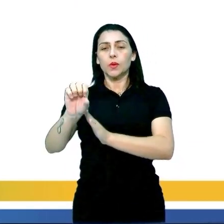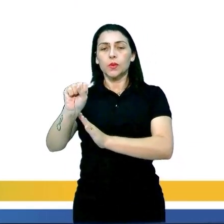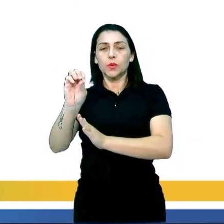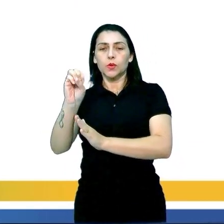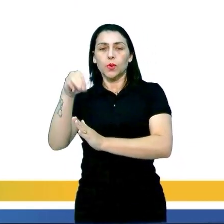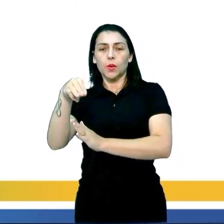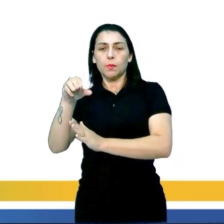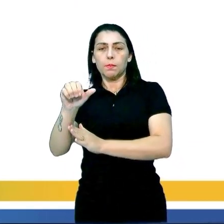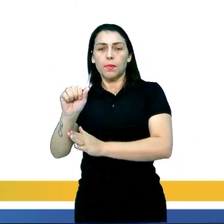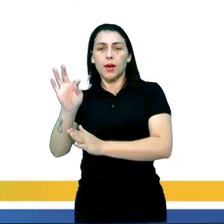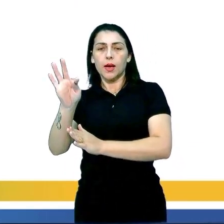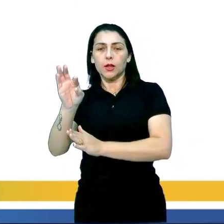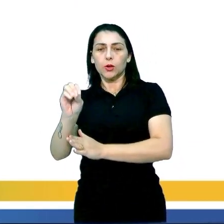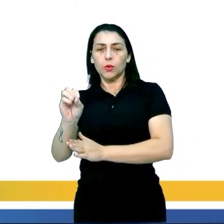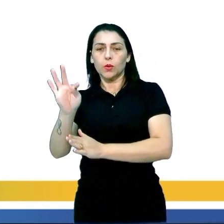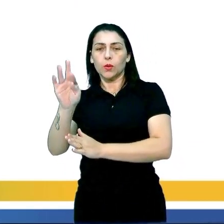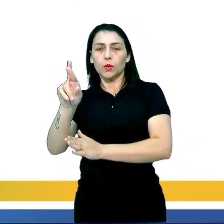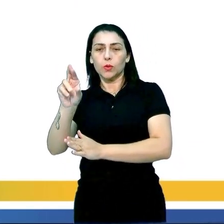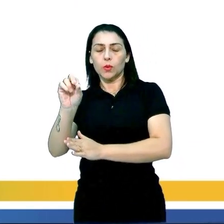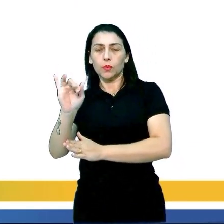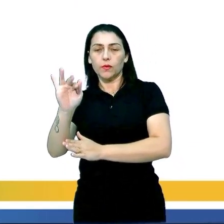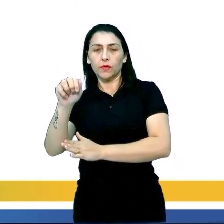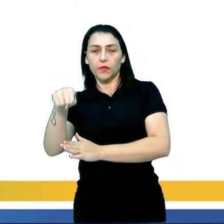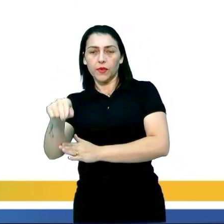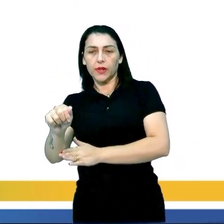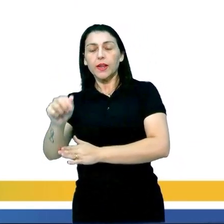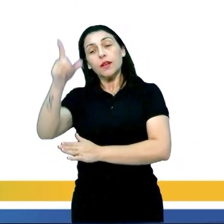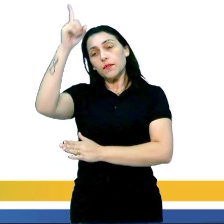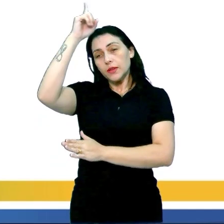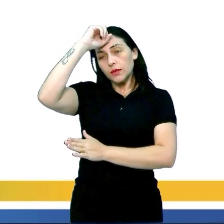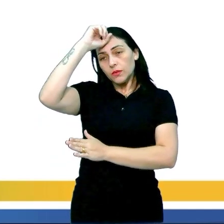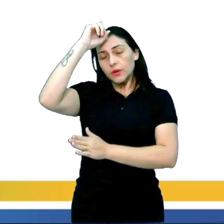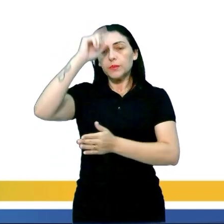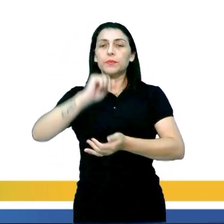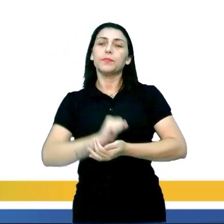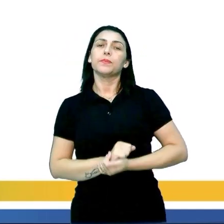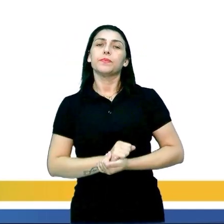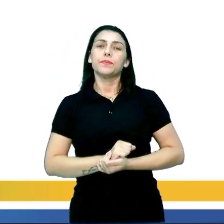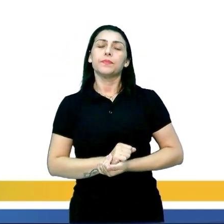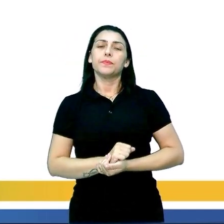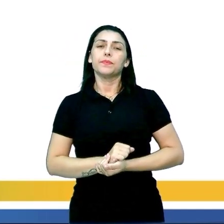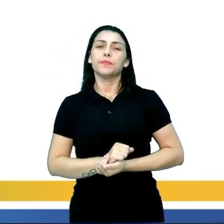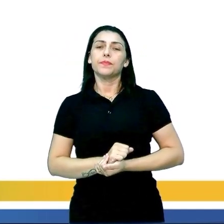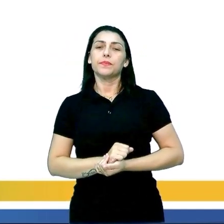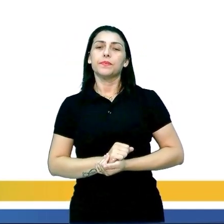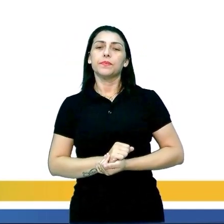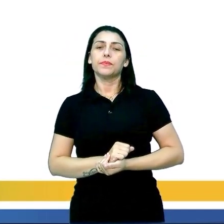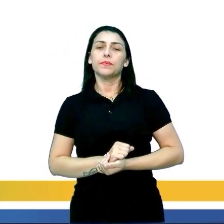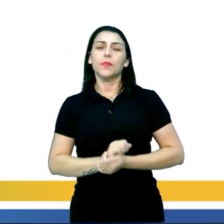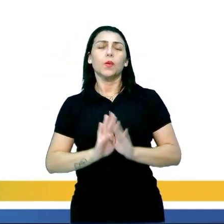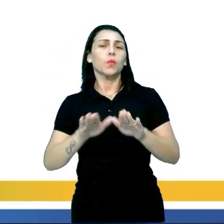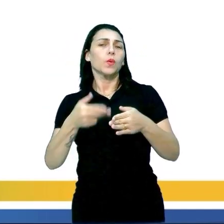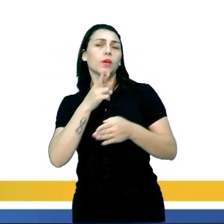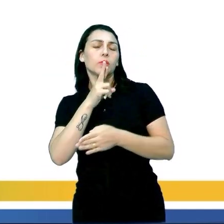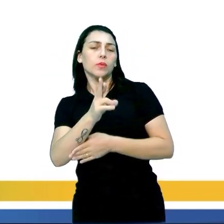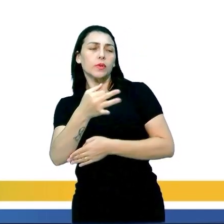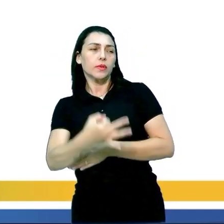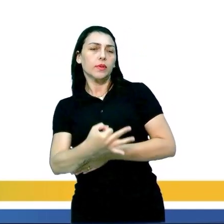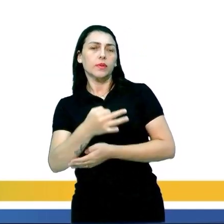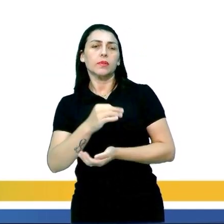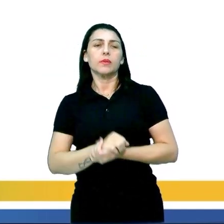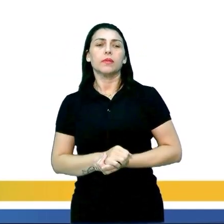concentração de somatotrofina na fase adulta. Pessoal, qual seria a resposta?